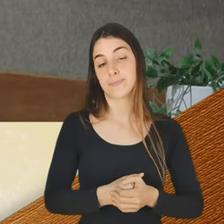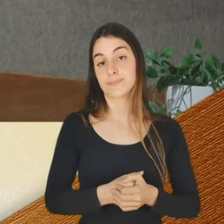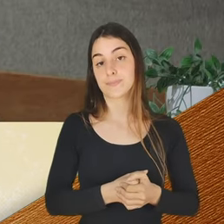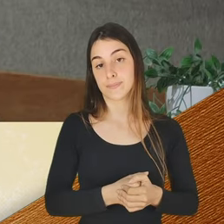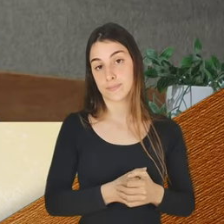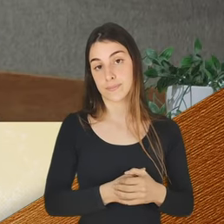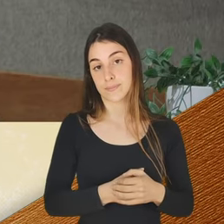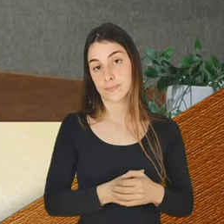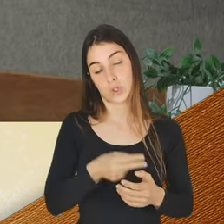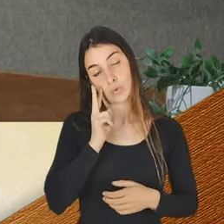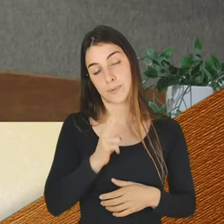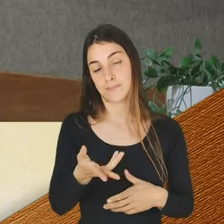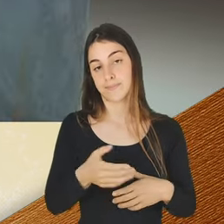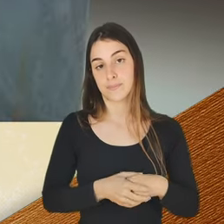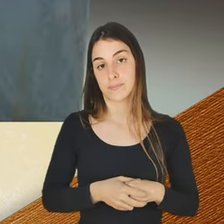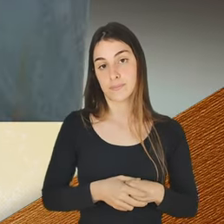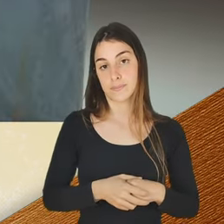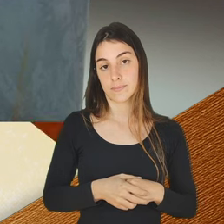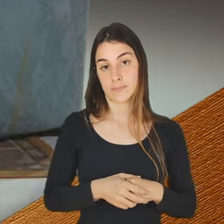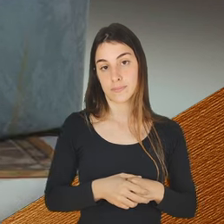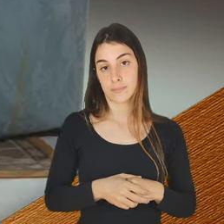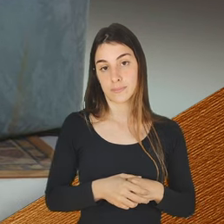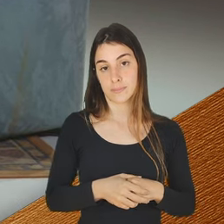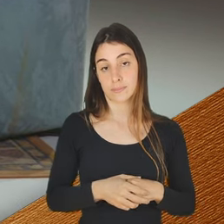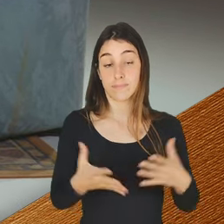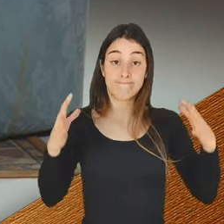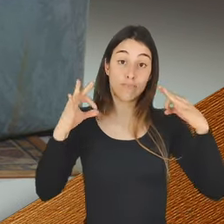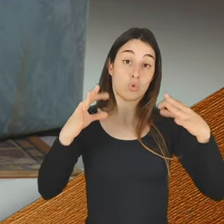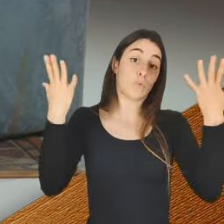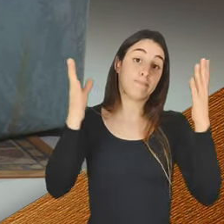Peço desculpa. Bem, até uma próxima.